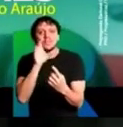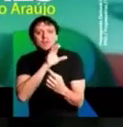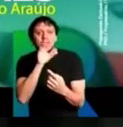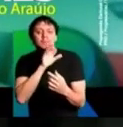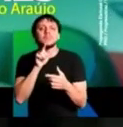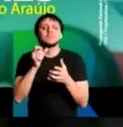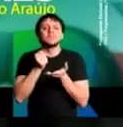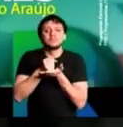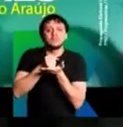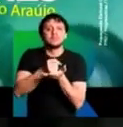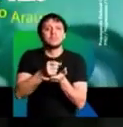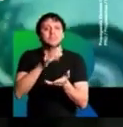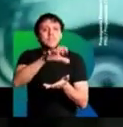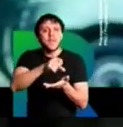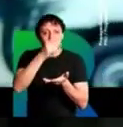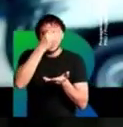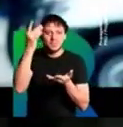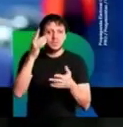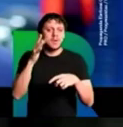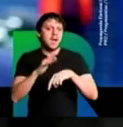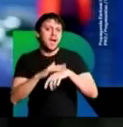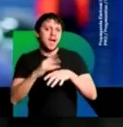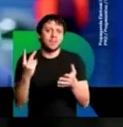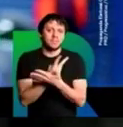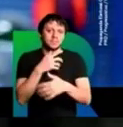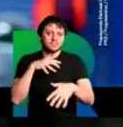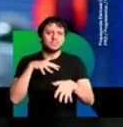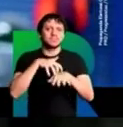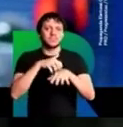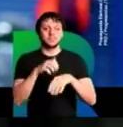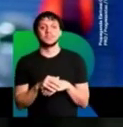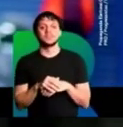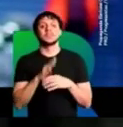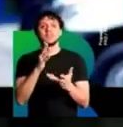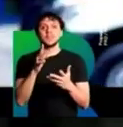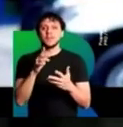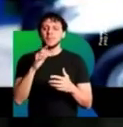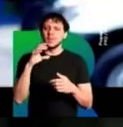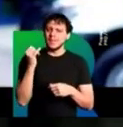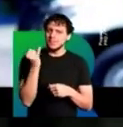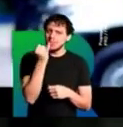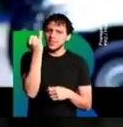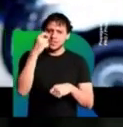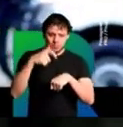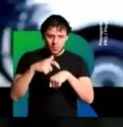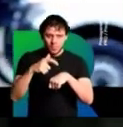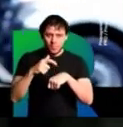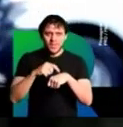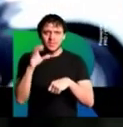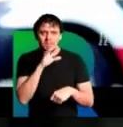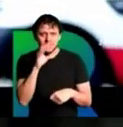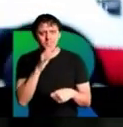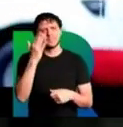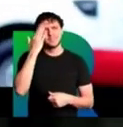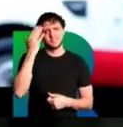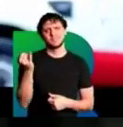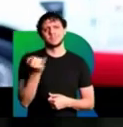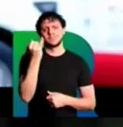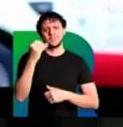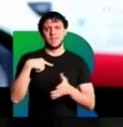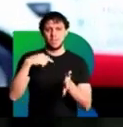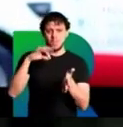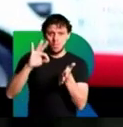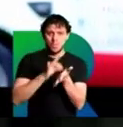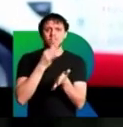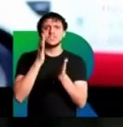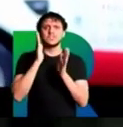SAMU. Aquele serviço tão importante que na hora de uma emergência, a gente sabe como é essencial. Eu contratei mais de mil e quinhentos